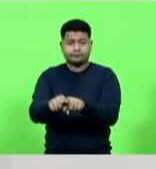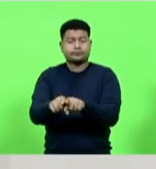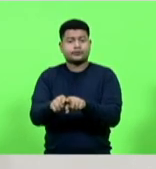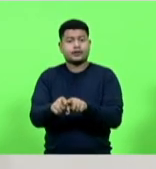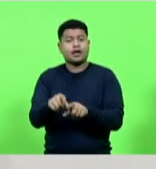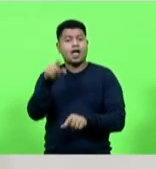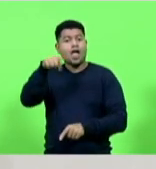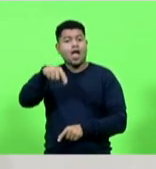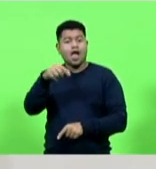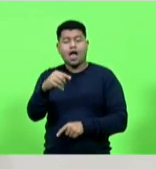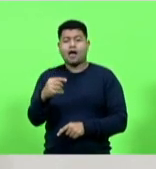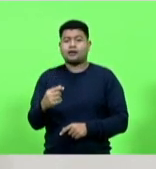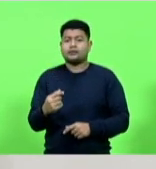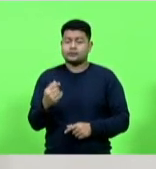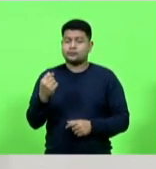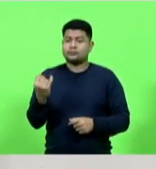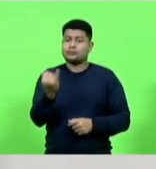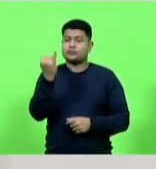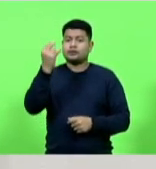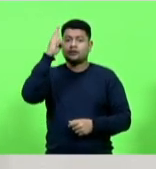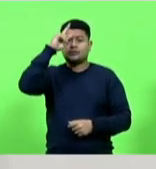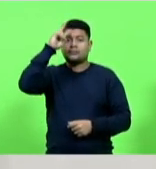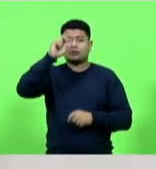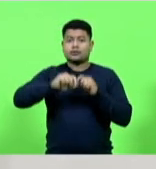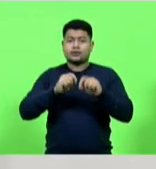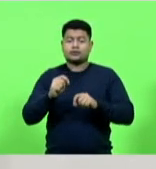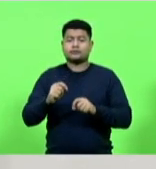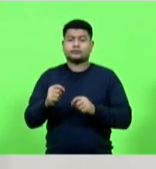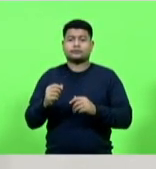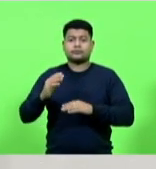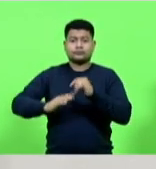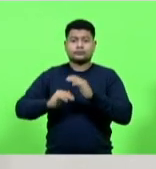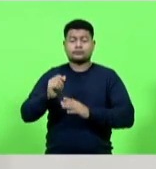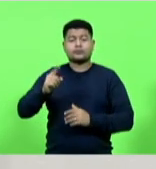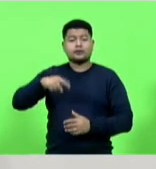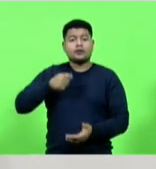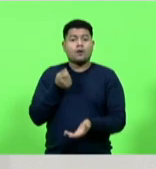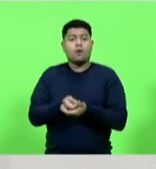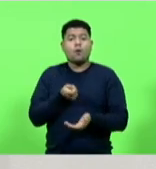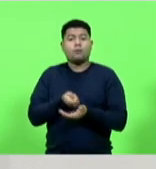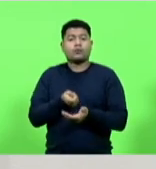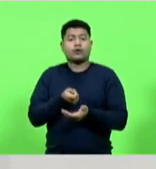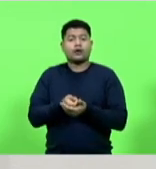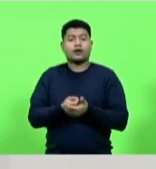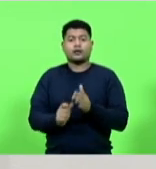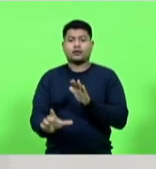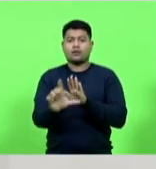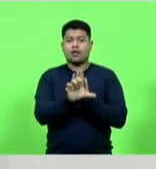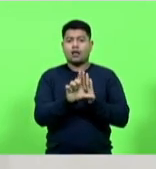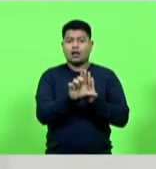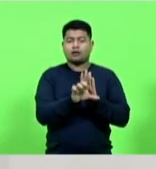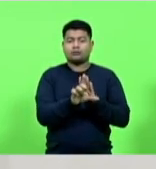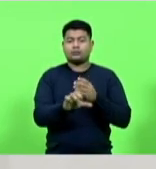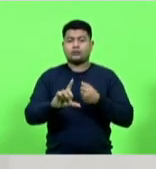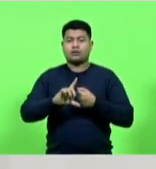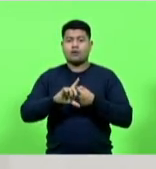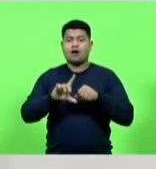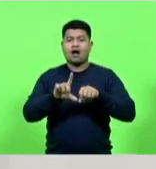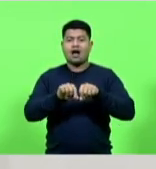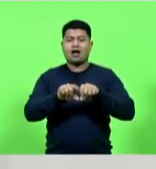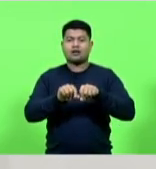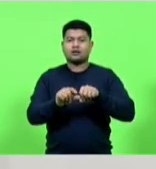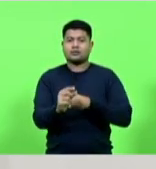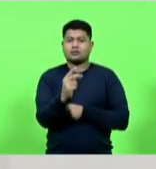que a publicidade dos atos do poder público é uma obrigação legal amparada pelo artigo 37 da